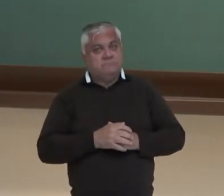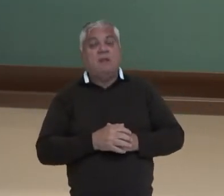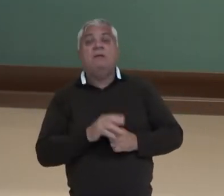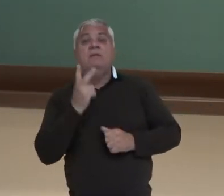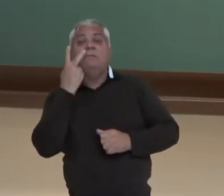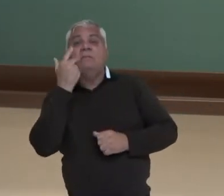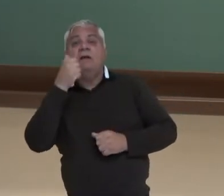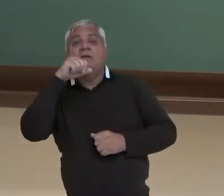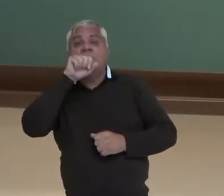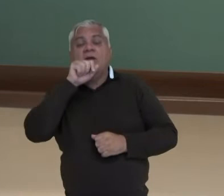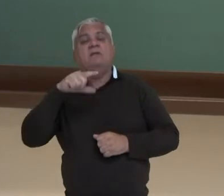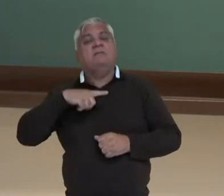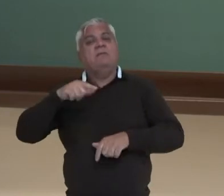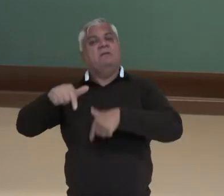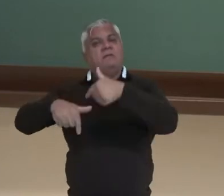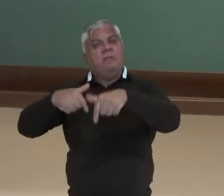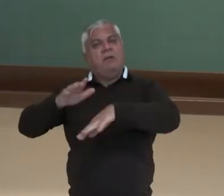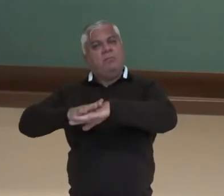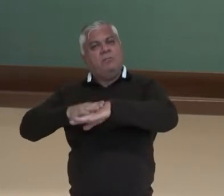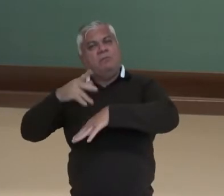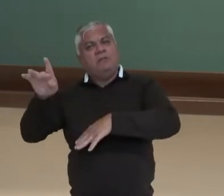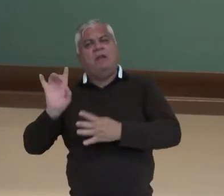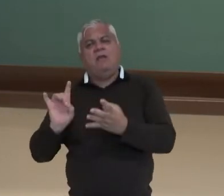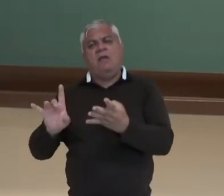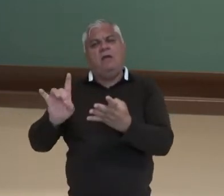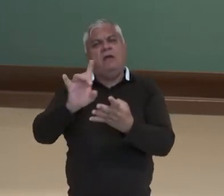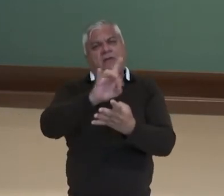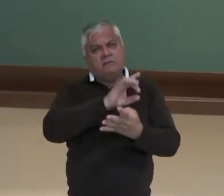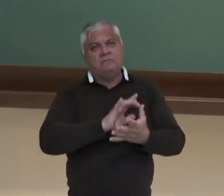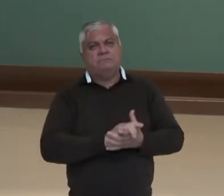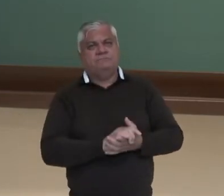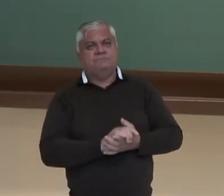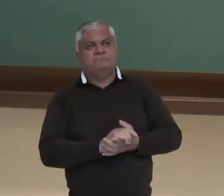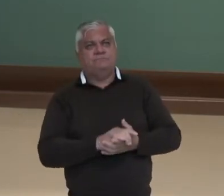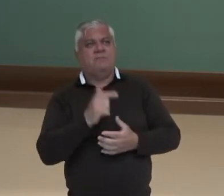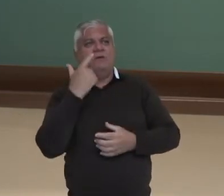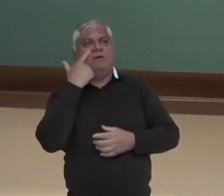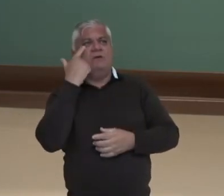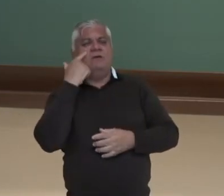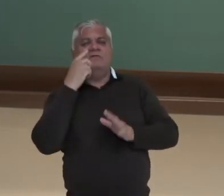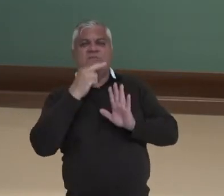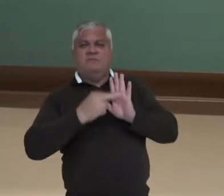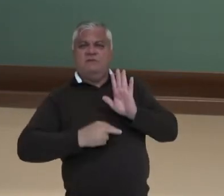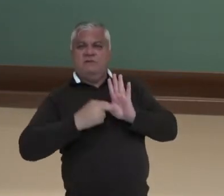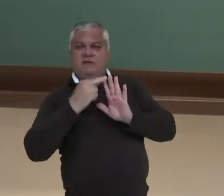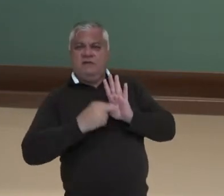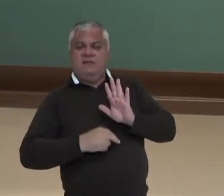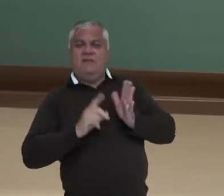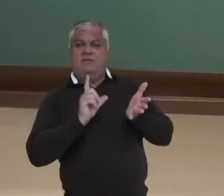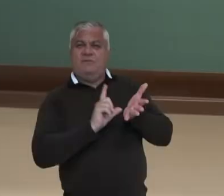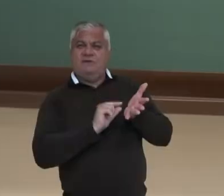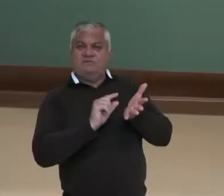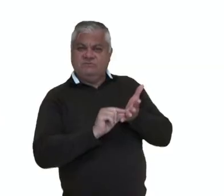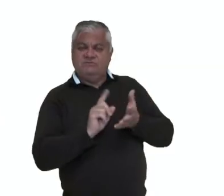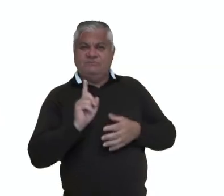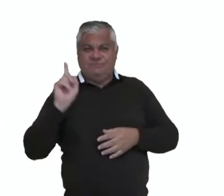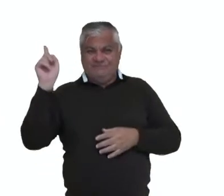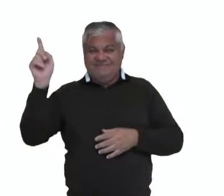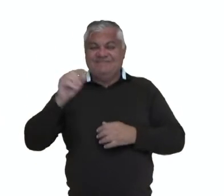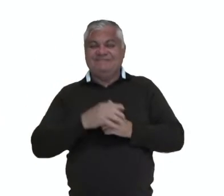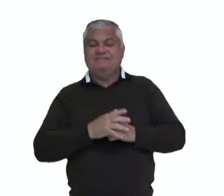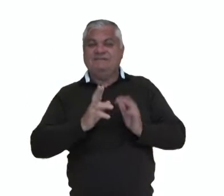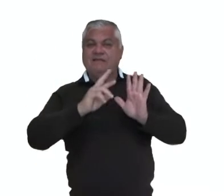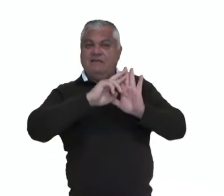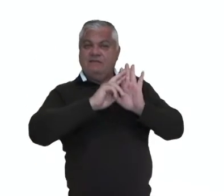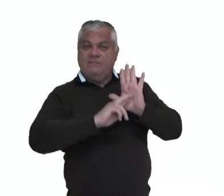de vocês têm o trabalho deles também, né? Vamos ler aqui, então, sobre um artigo retirado, né? De um regimento